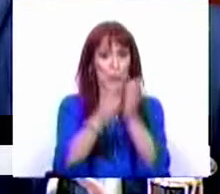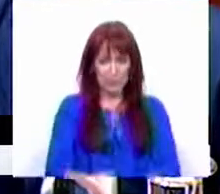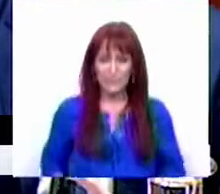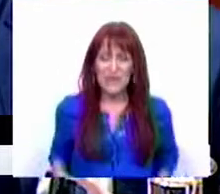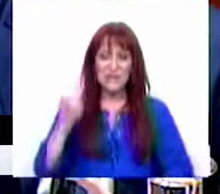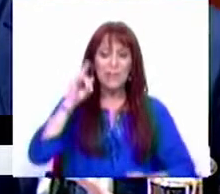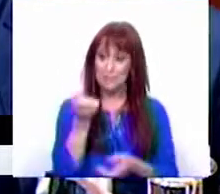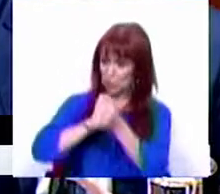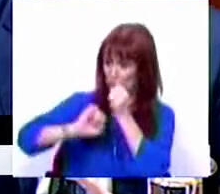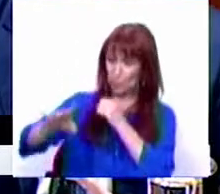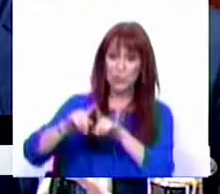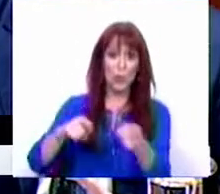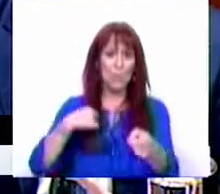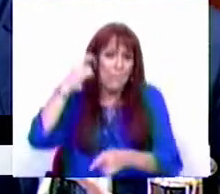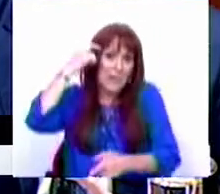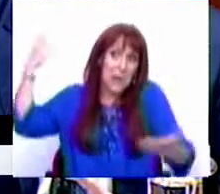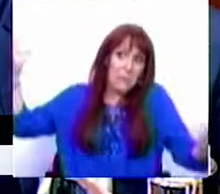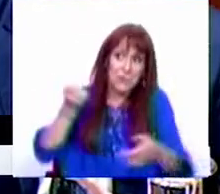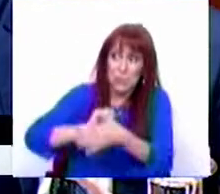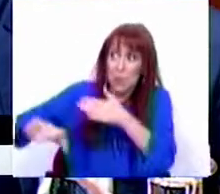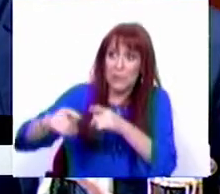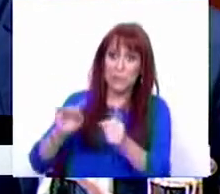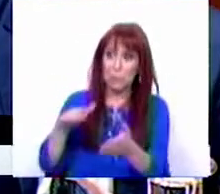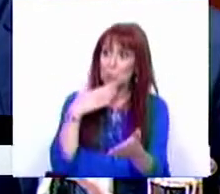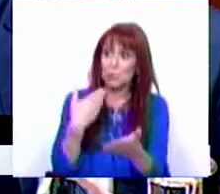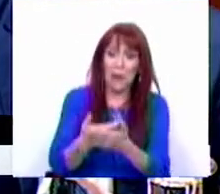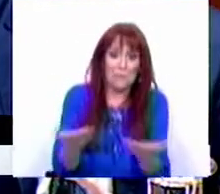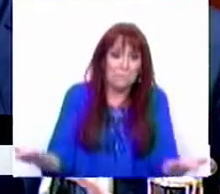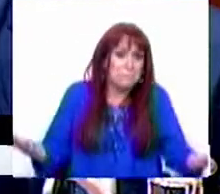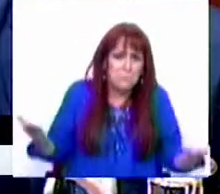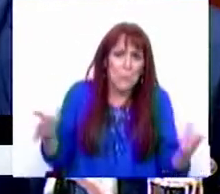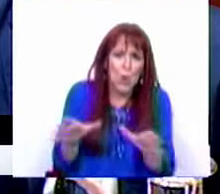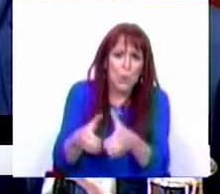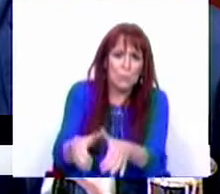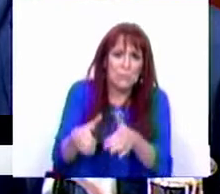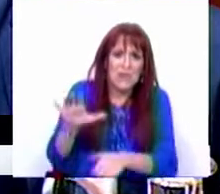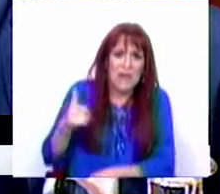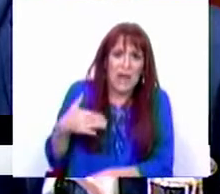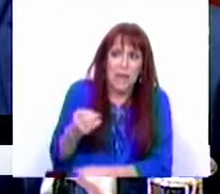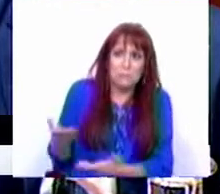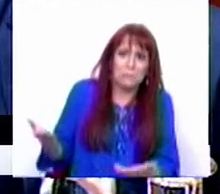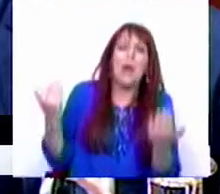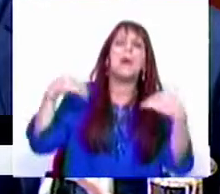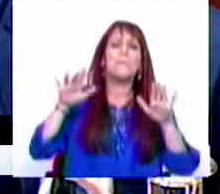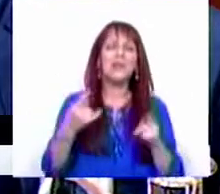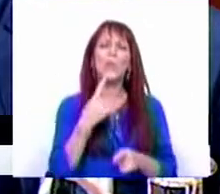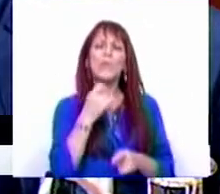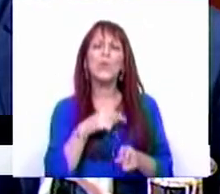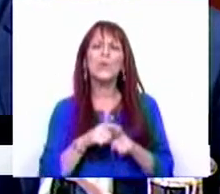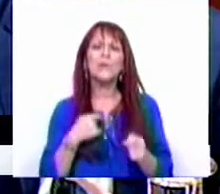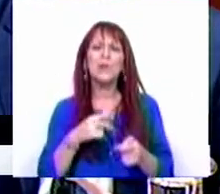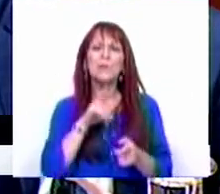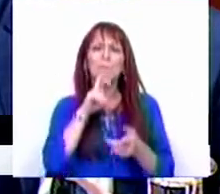o que enviámos, ou pensava eu que o o enviámos não chegava ao grupo parlamentar do CDS, mas pergunto que nós